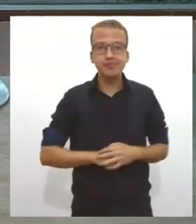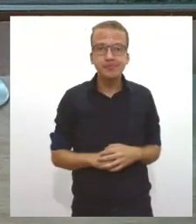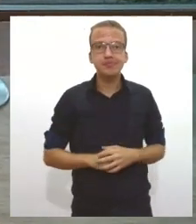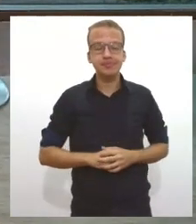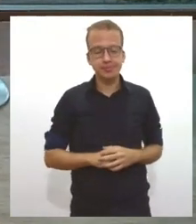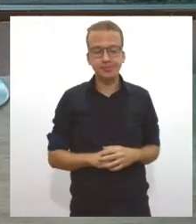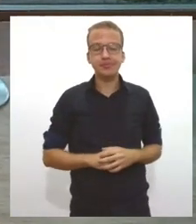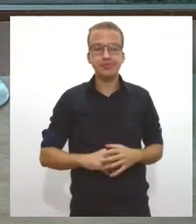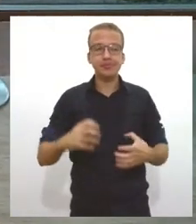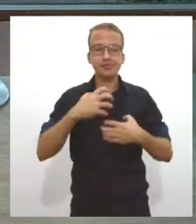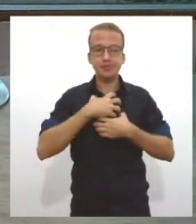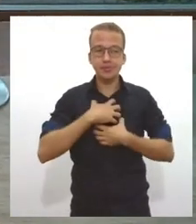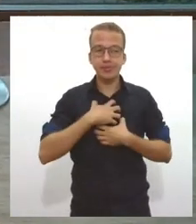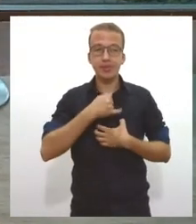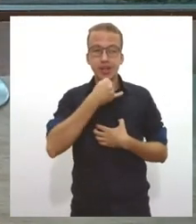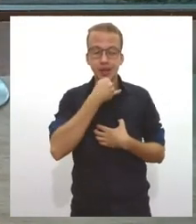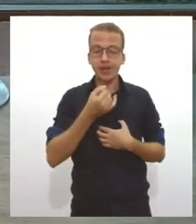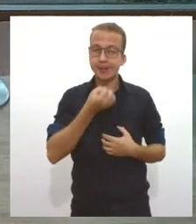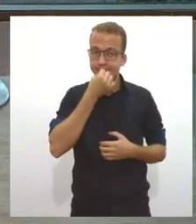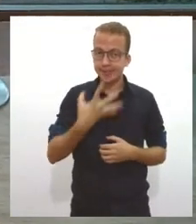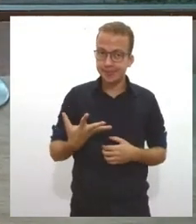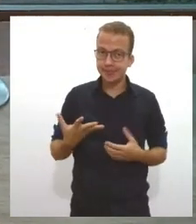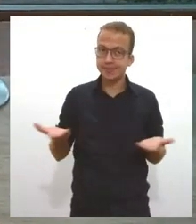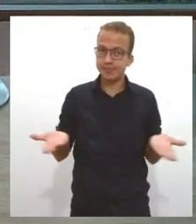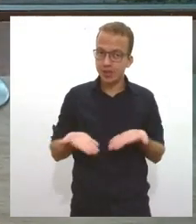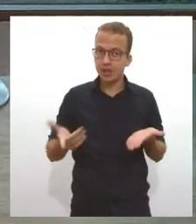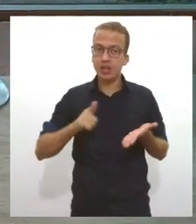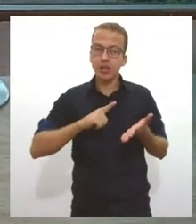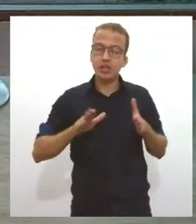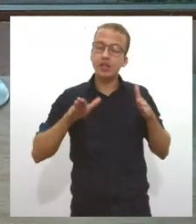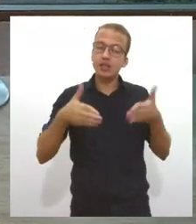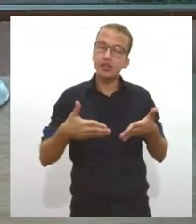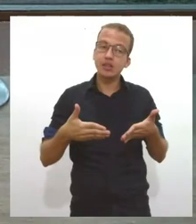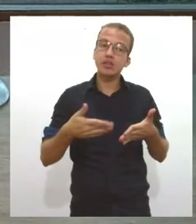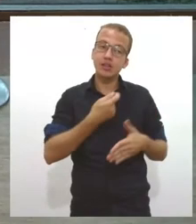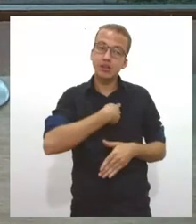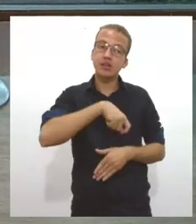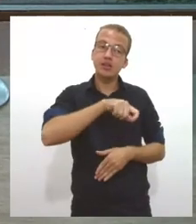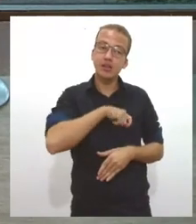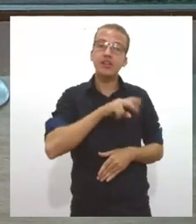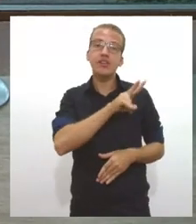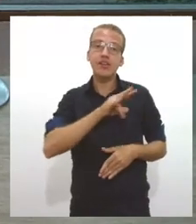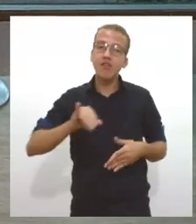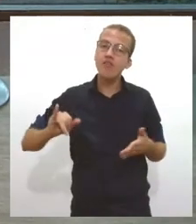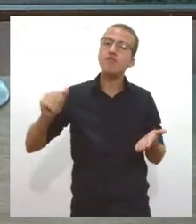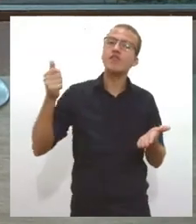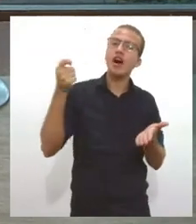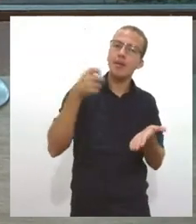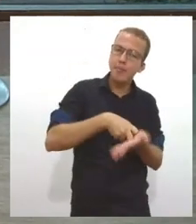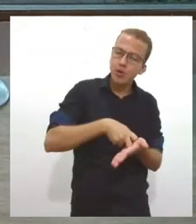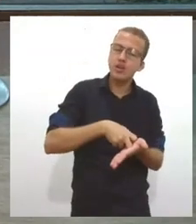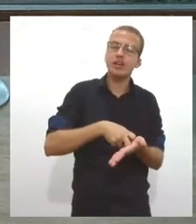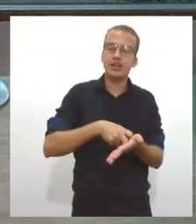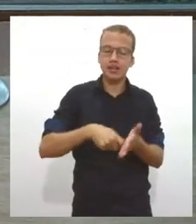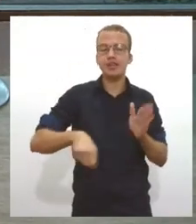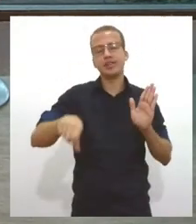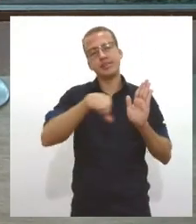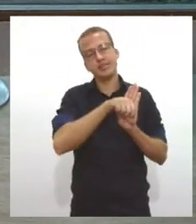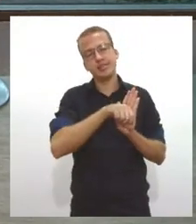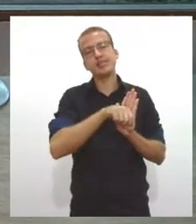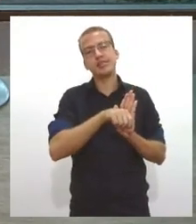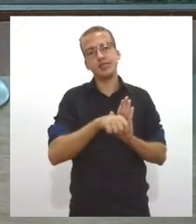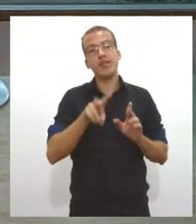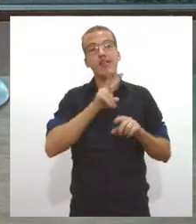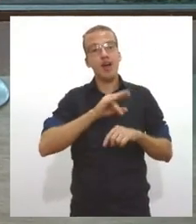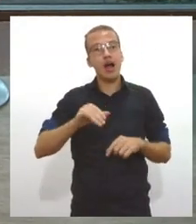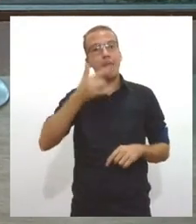que bom que agora a gente tem uma delegacia que vai punir esse tipo de crime então vai inibir as pessoas vão